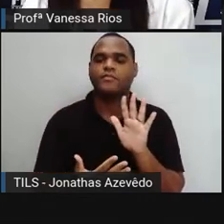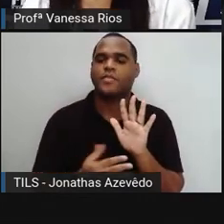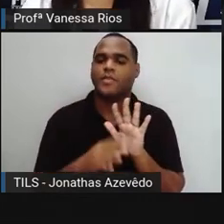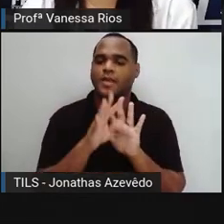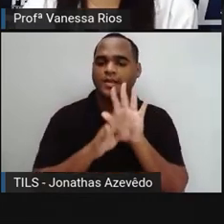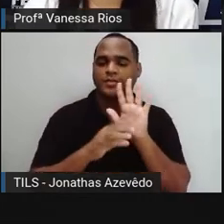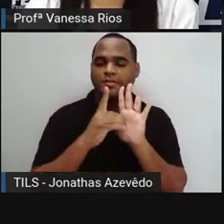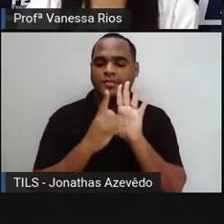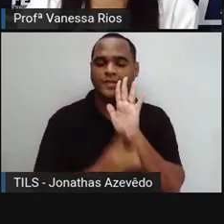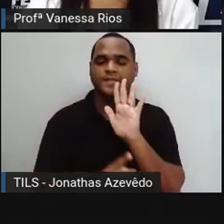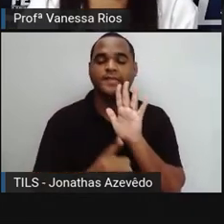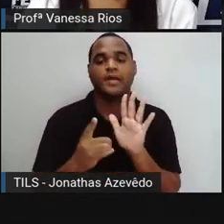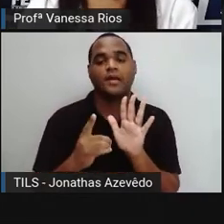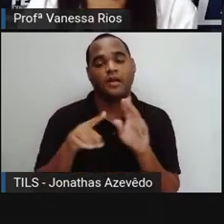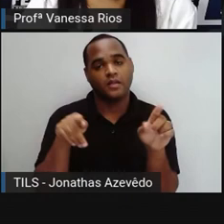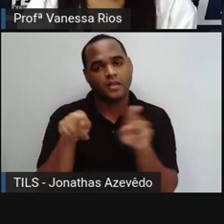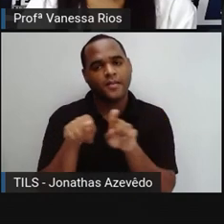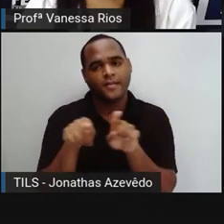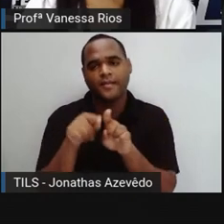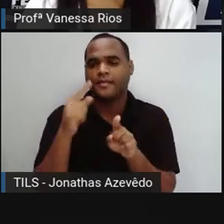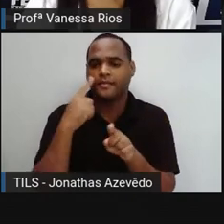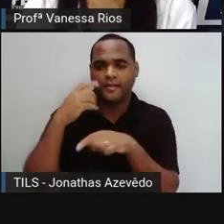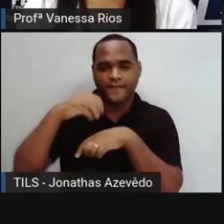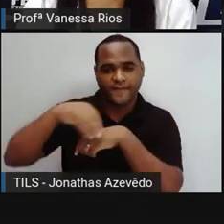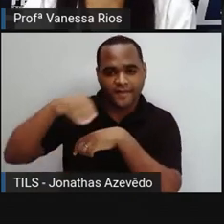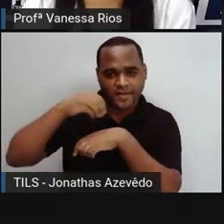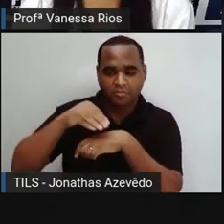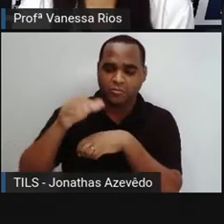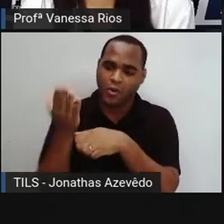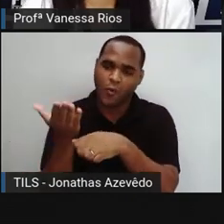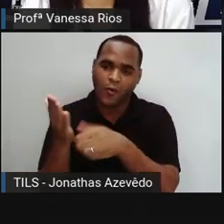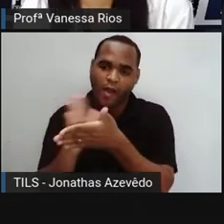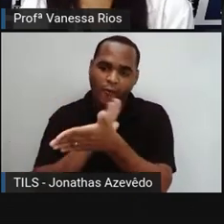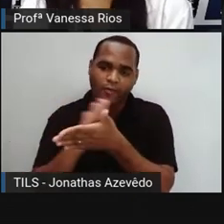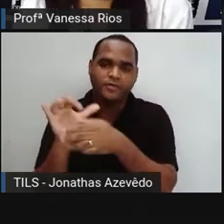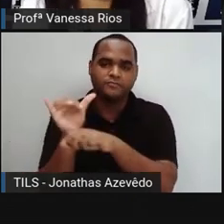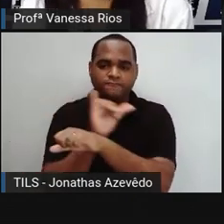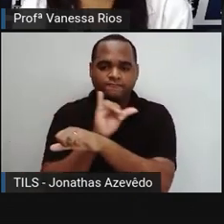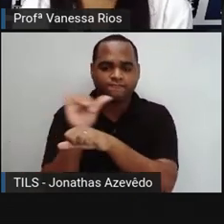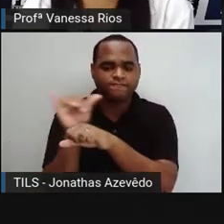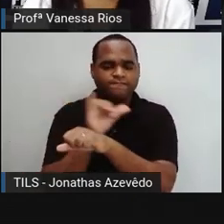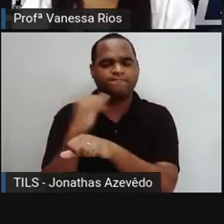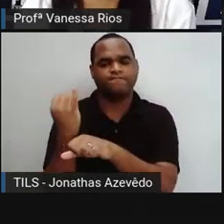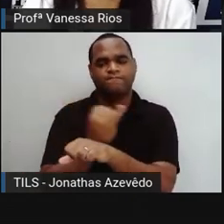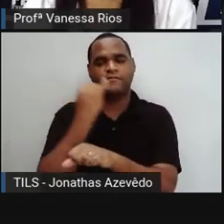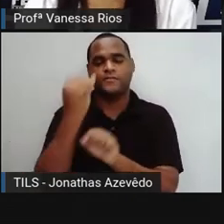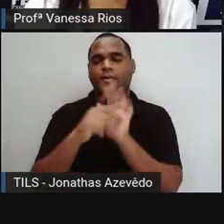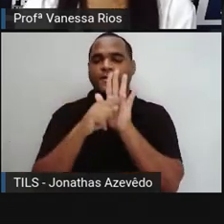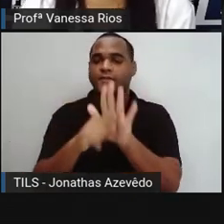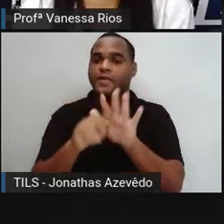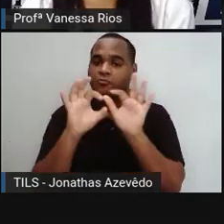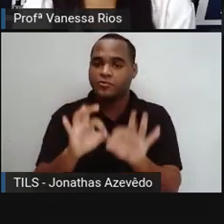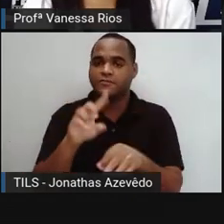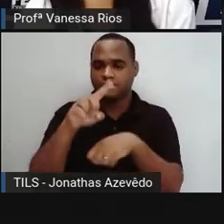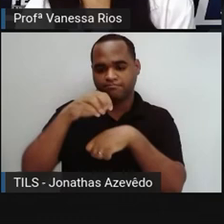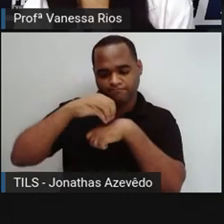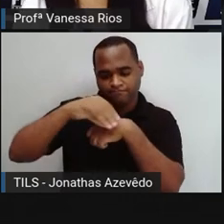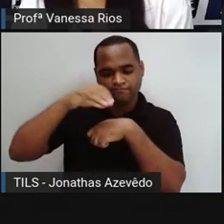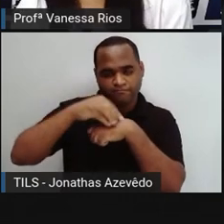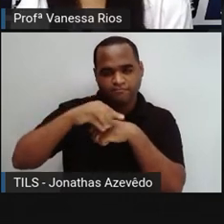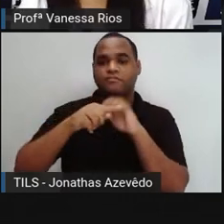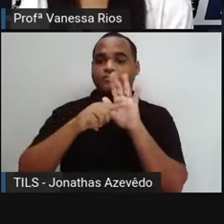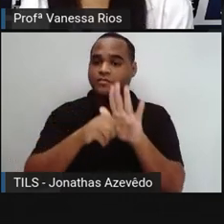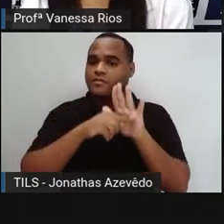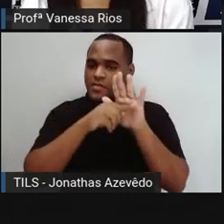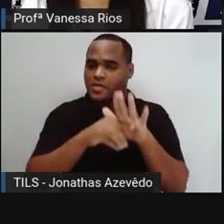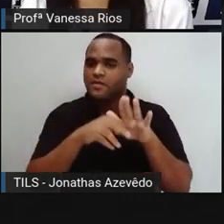algumas informações sobre esse tipo de texto porque vai servir para nos orientar, não é? No momento em que nós tenhamos que